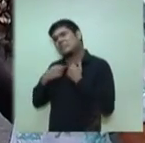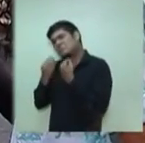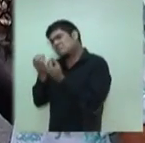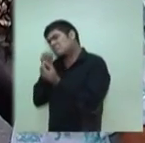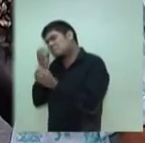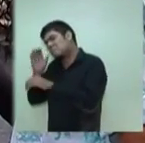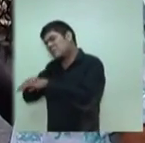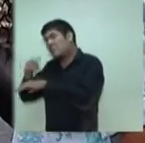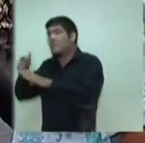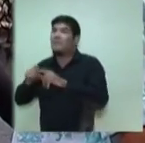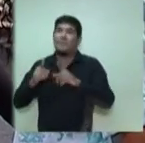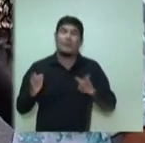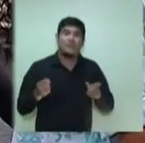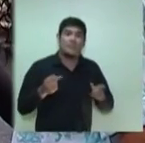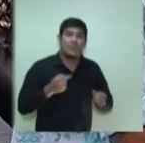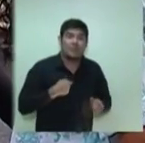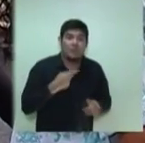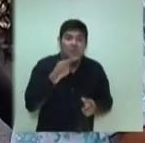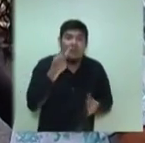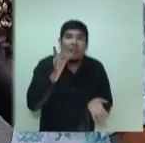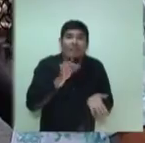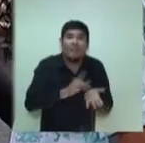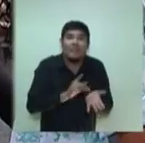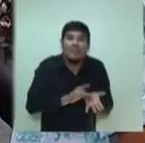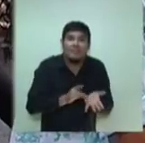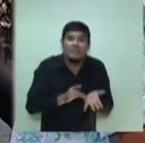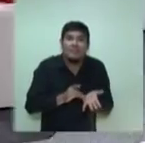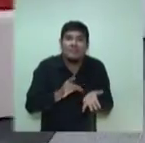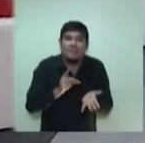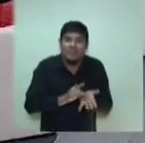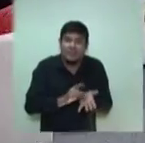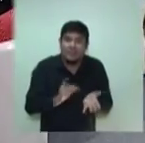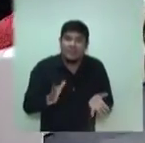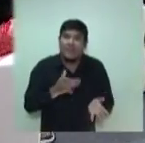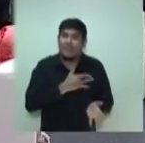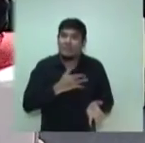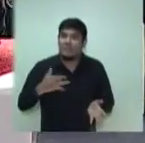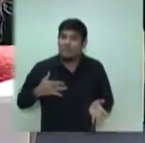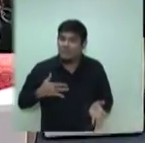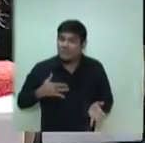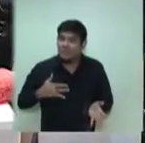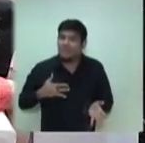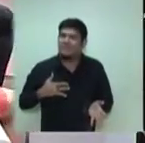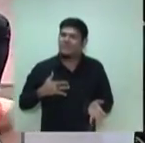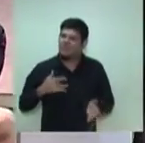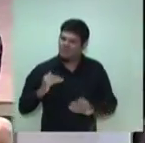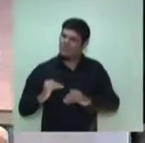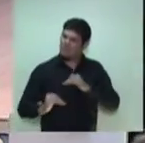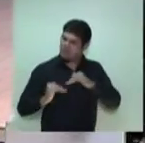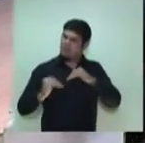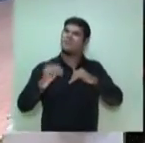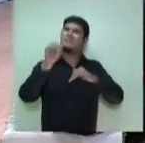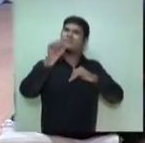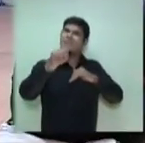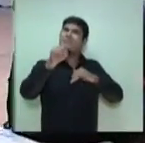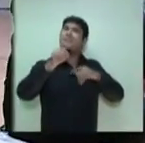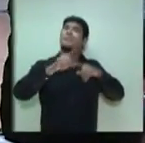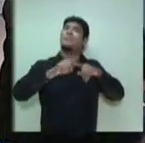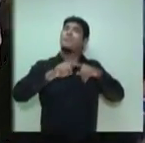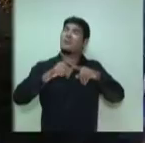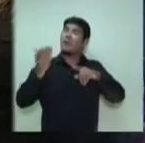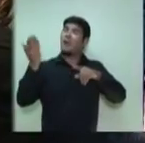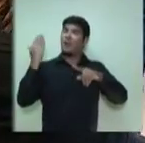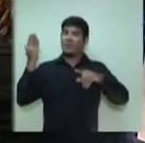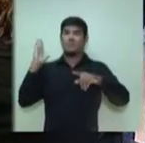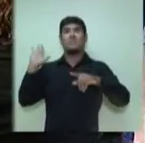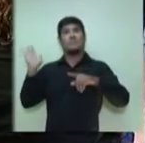Agora, sou obrigado a dizer coisas concretas. Coisas muito reais. A saúde, ela vai andar melhor, sim. Até porque fizemos uma grande